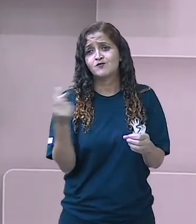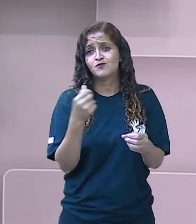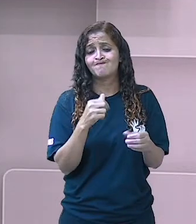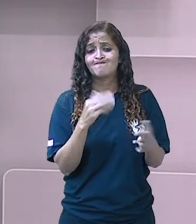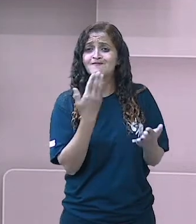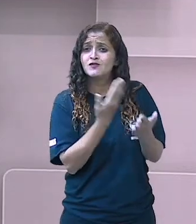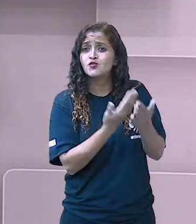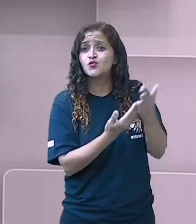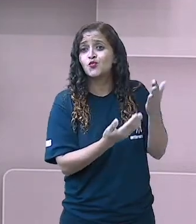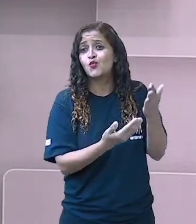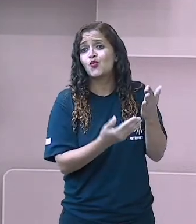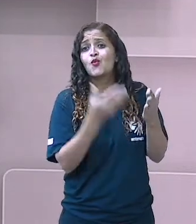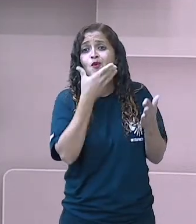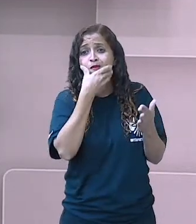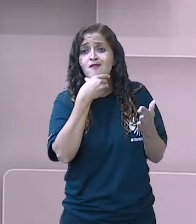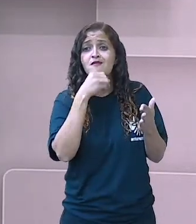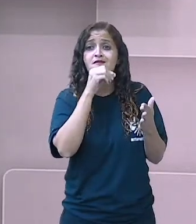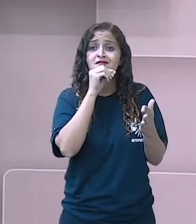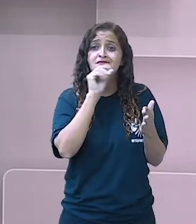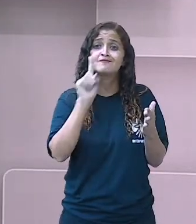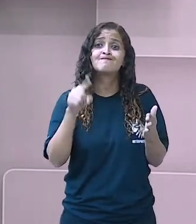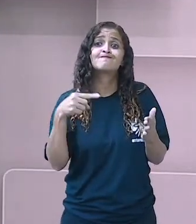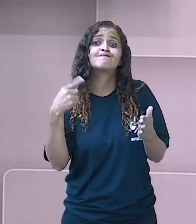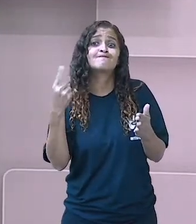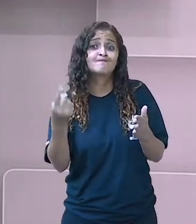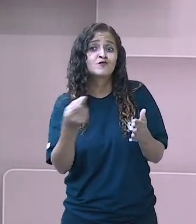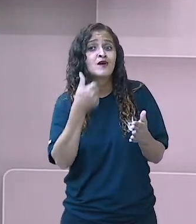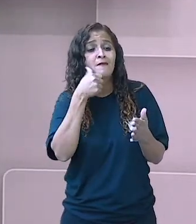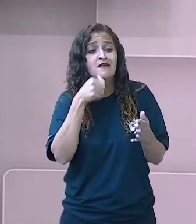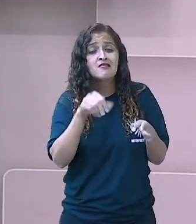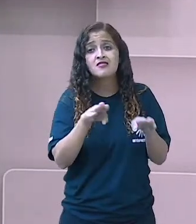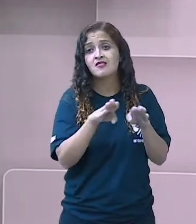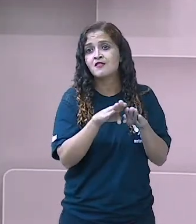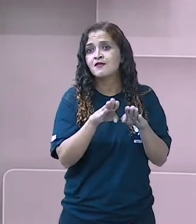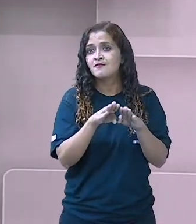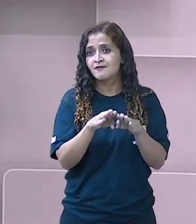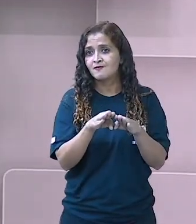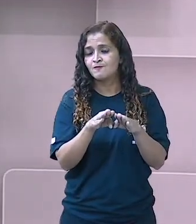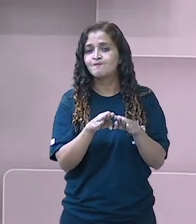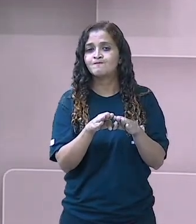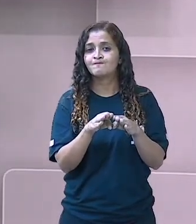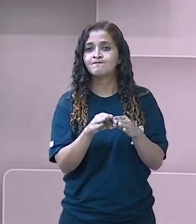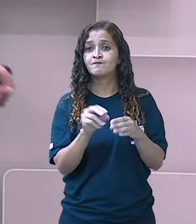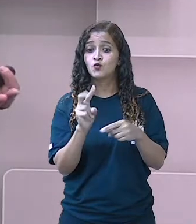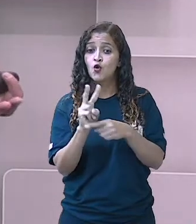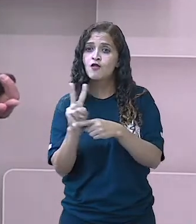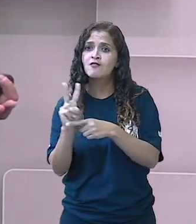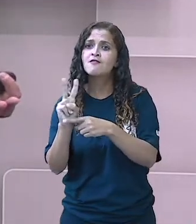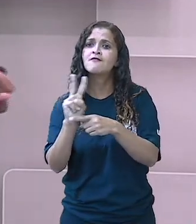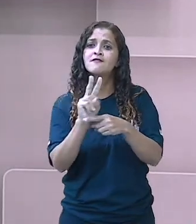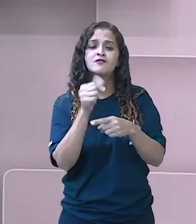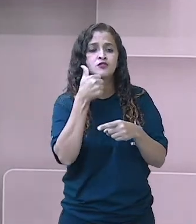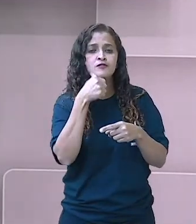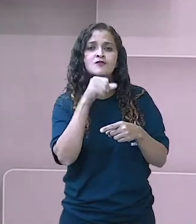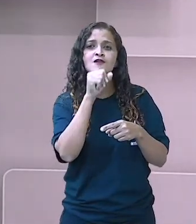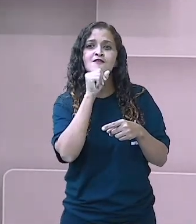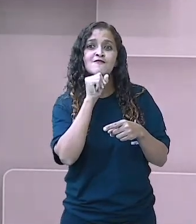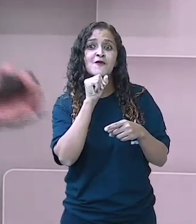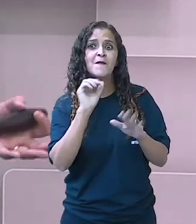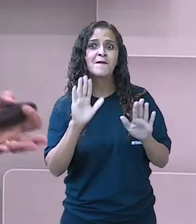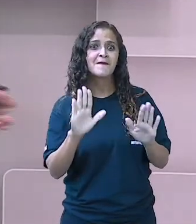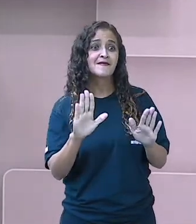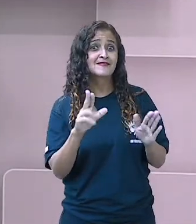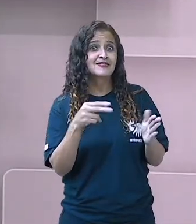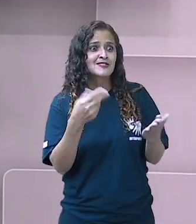quando ela tinha três anos. Então, ela foi criada pela avó. E a avó gostava muito de livros, gostava de